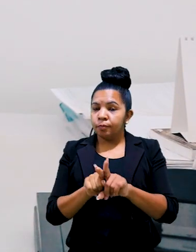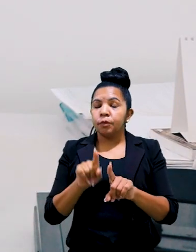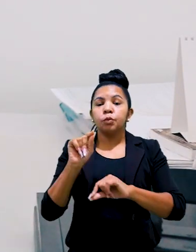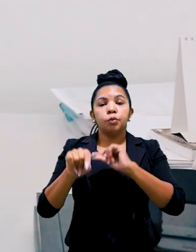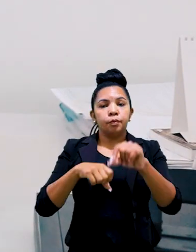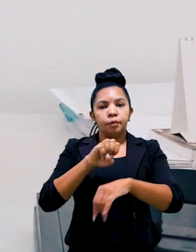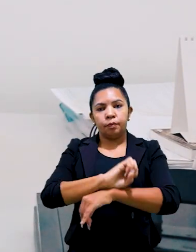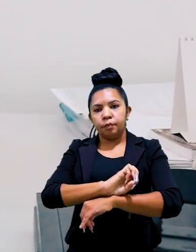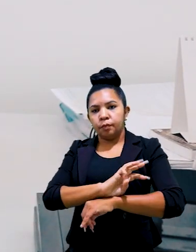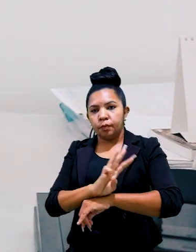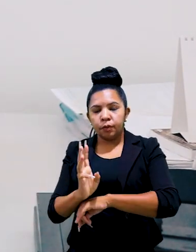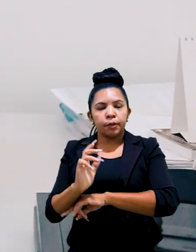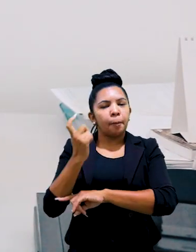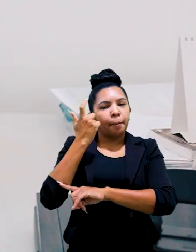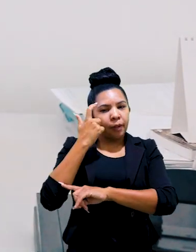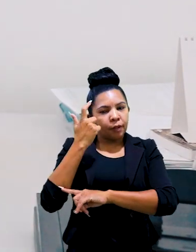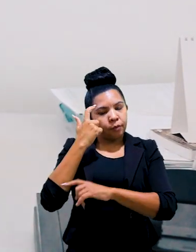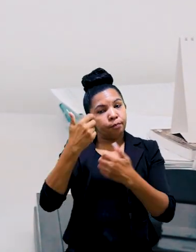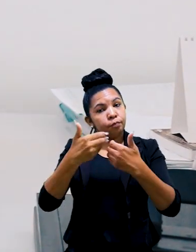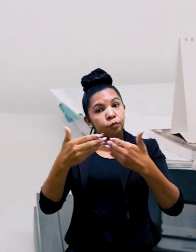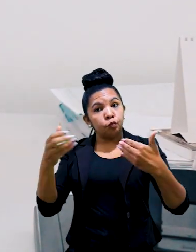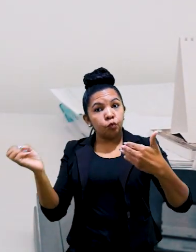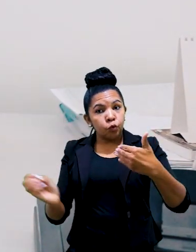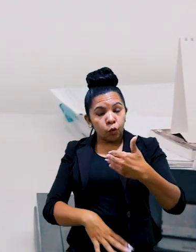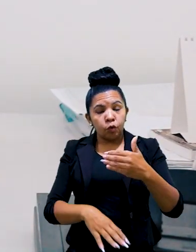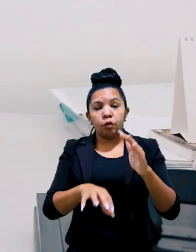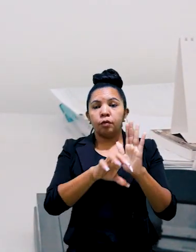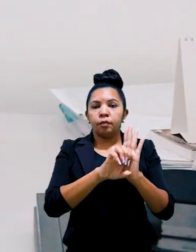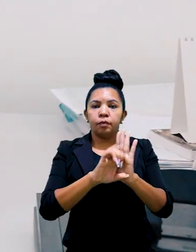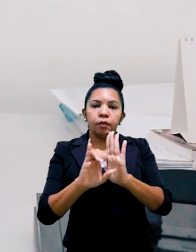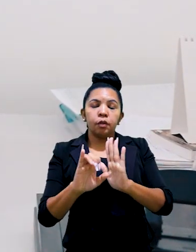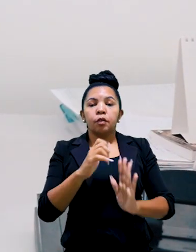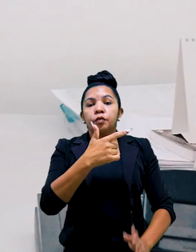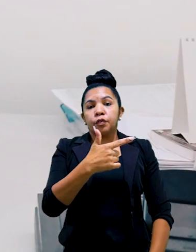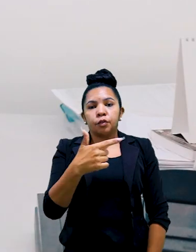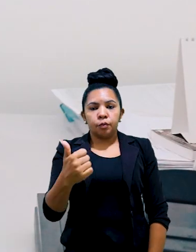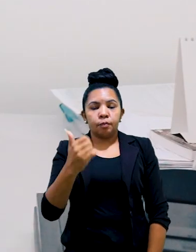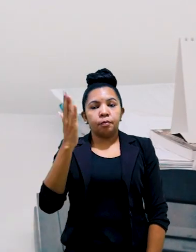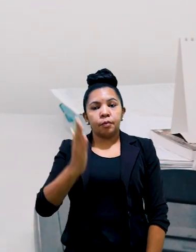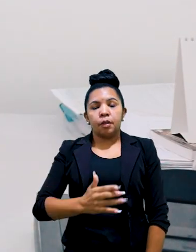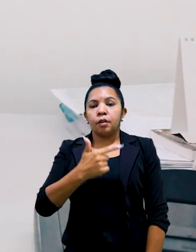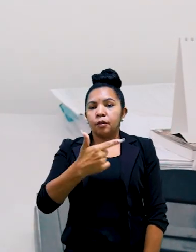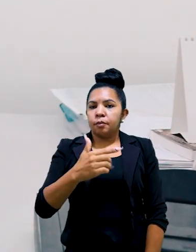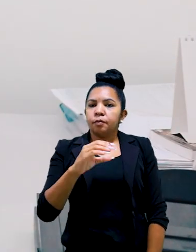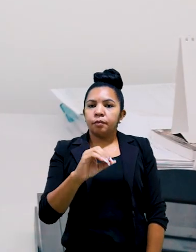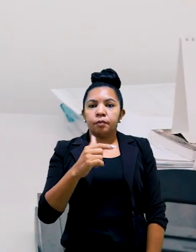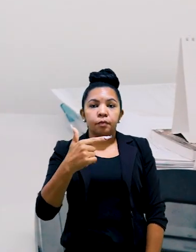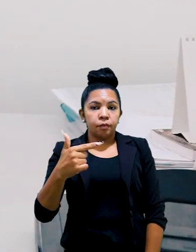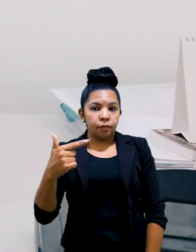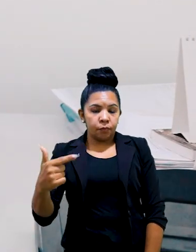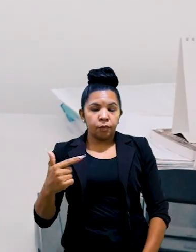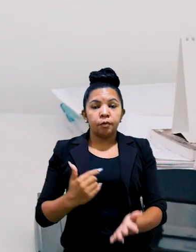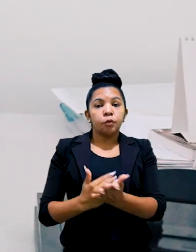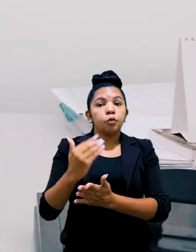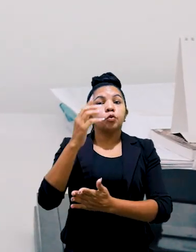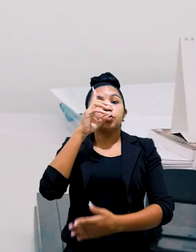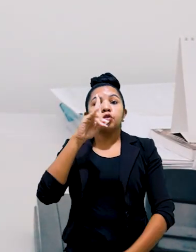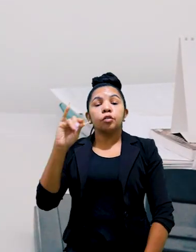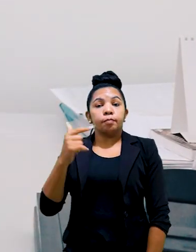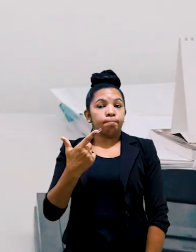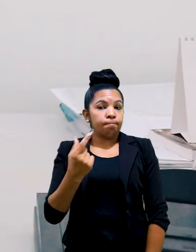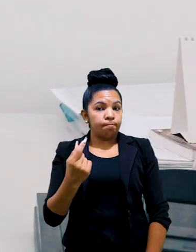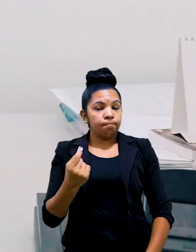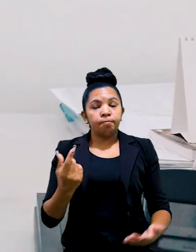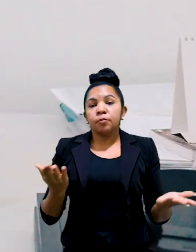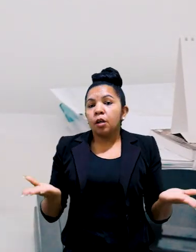disso, a Universidade Estadual do Maranhão resolveu abrir um novo edital de isenção, o 21-2022, que iniciou